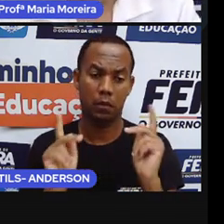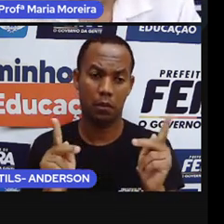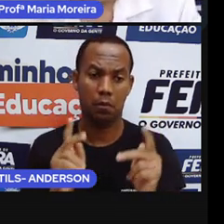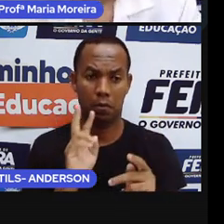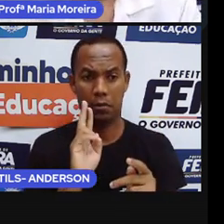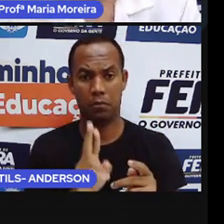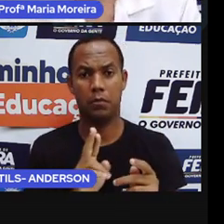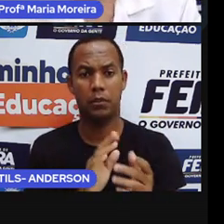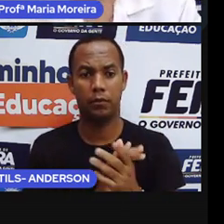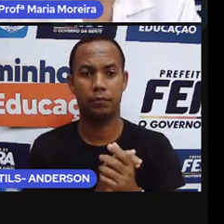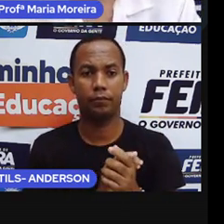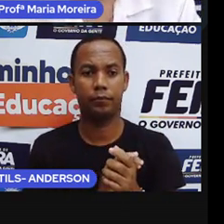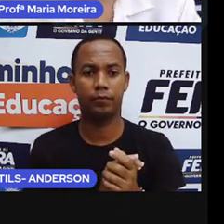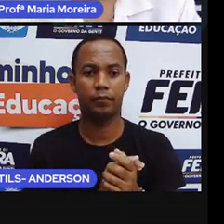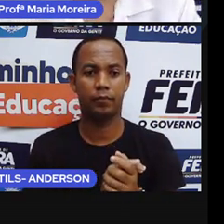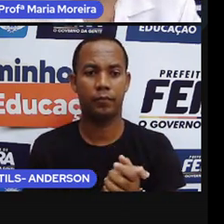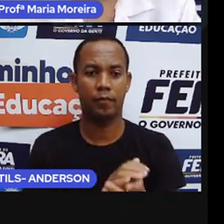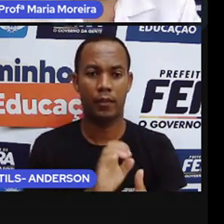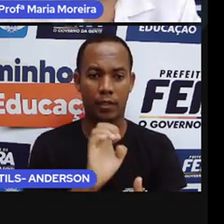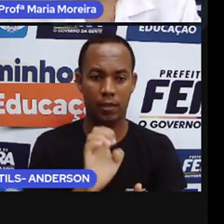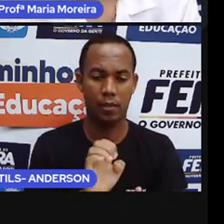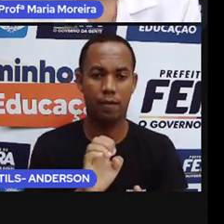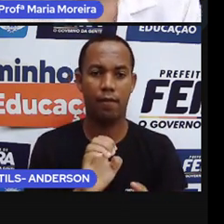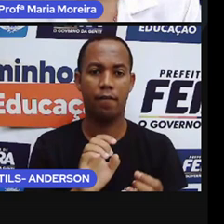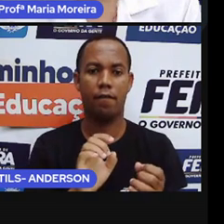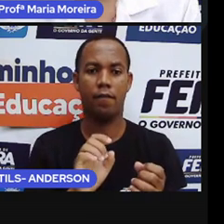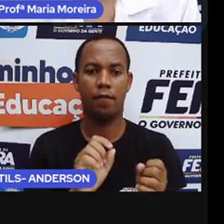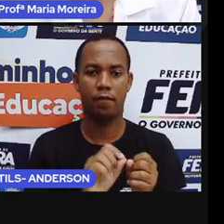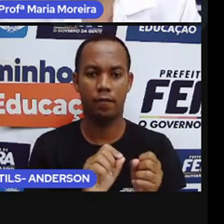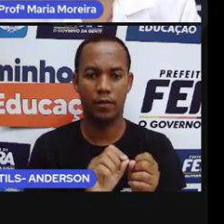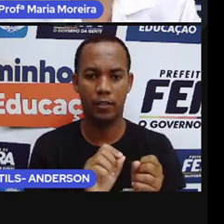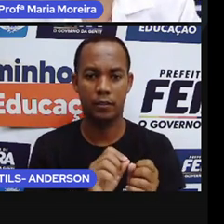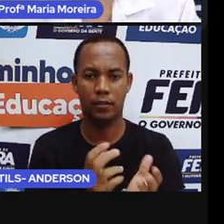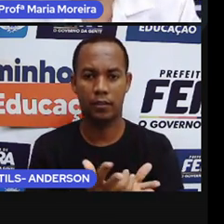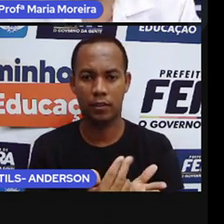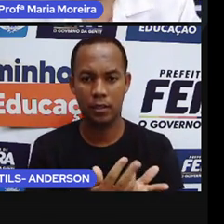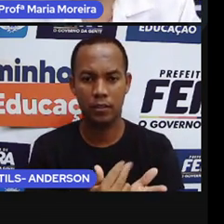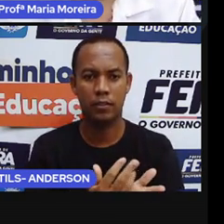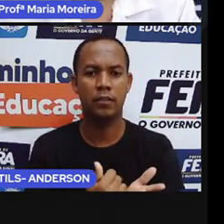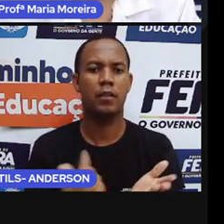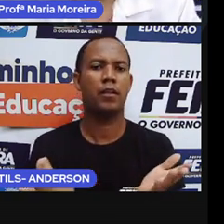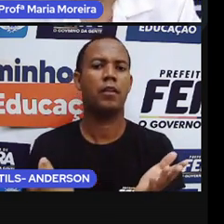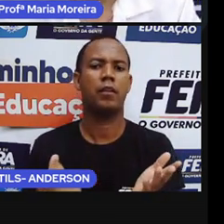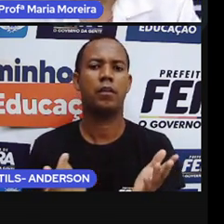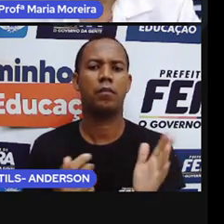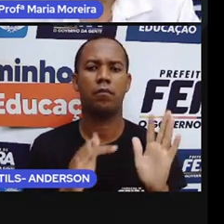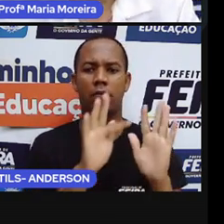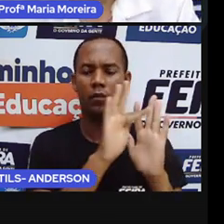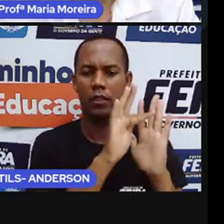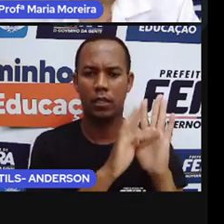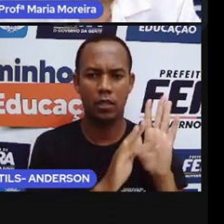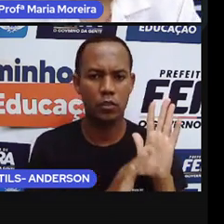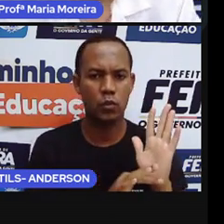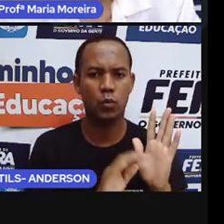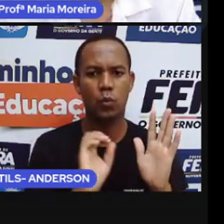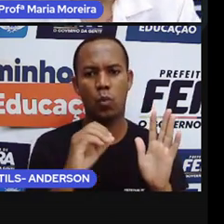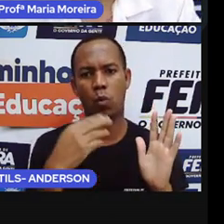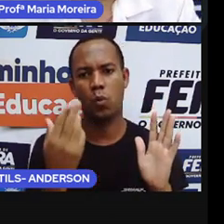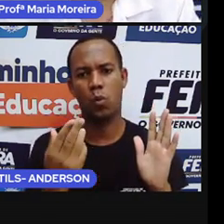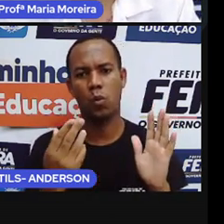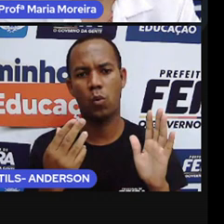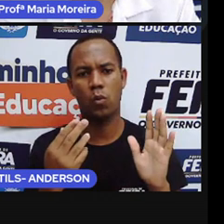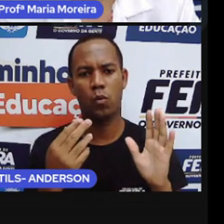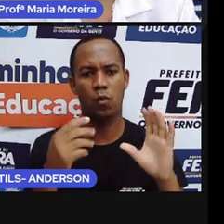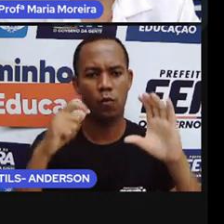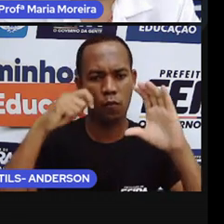responder. Bom, faça um desenho, uma poesia, um texto ou graça um pequeno vídeo sobre a